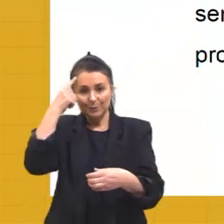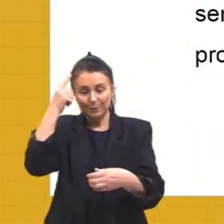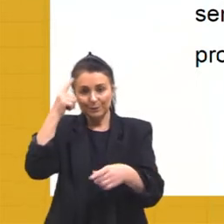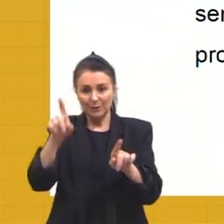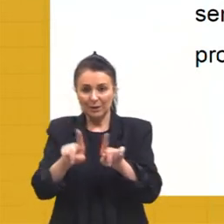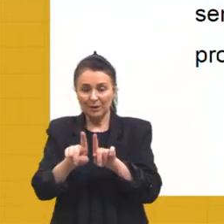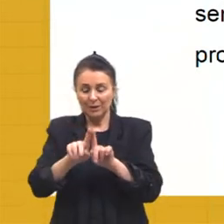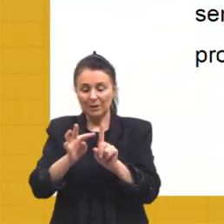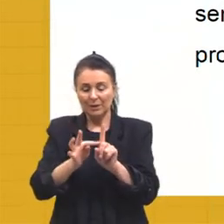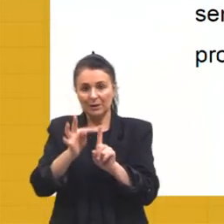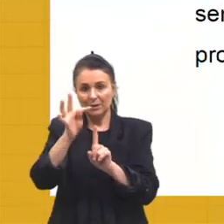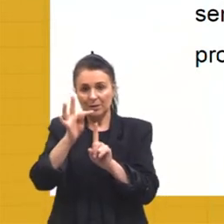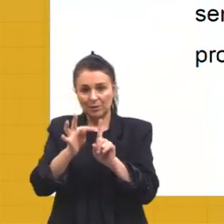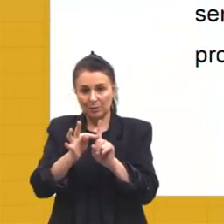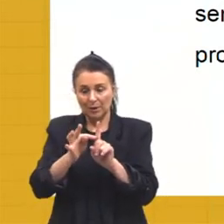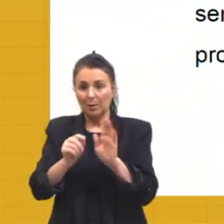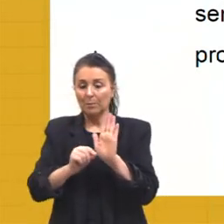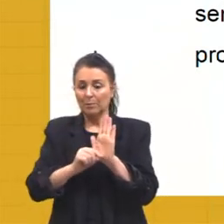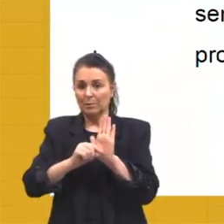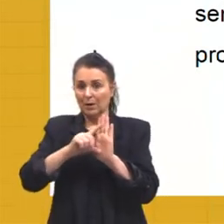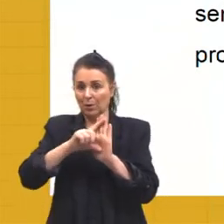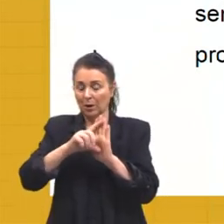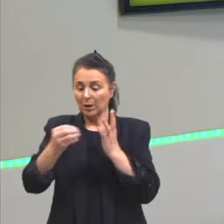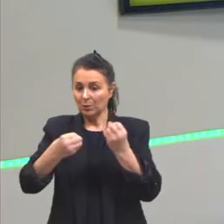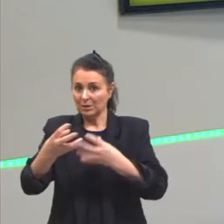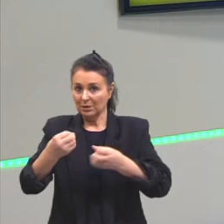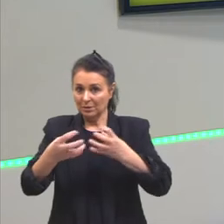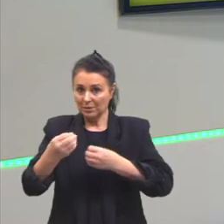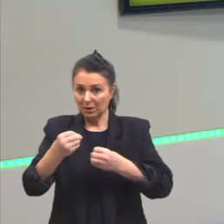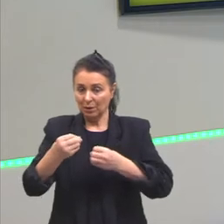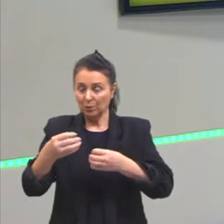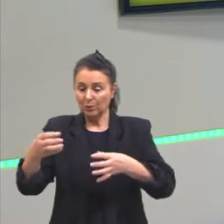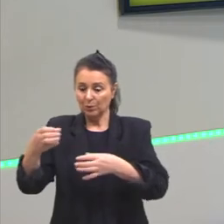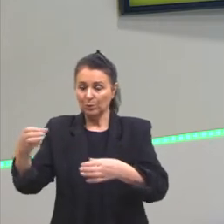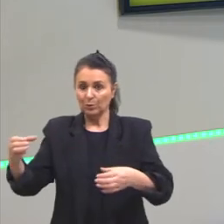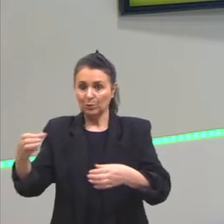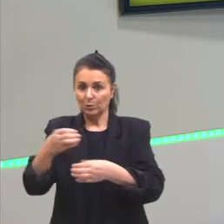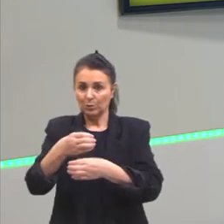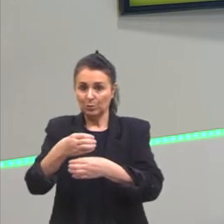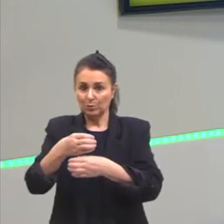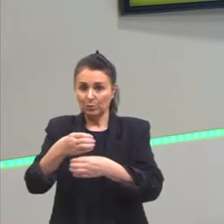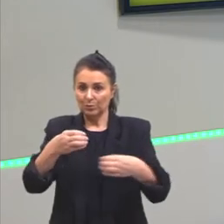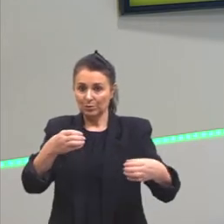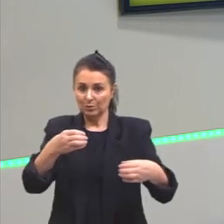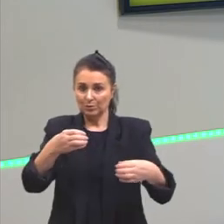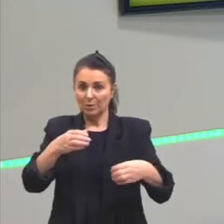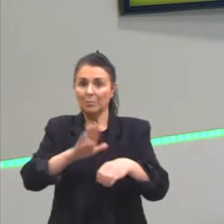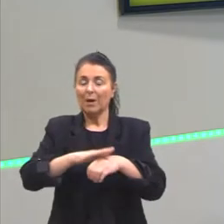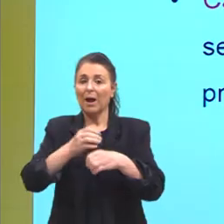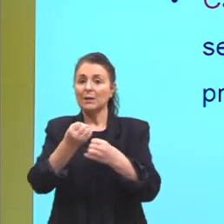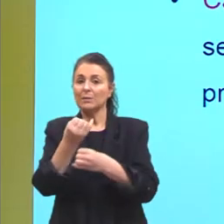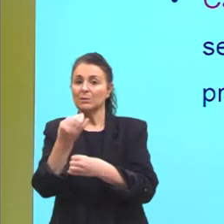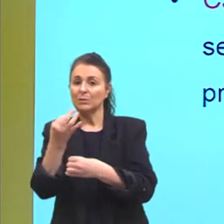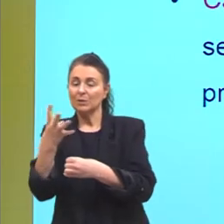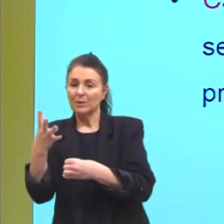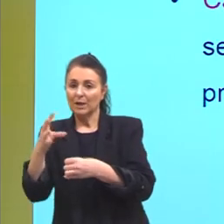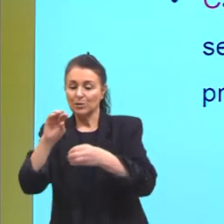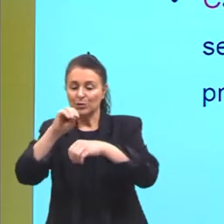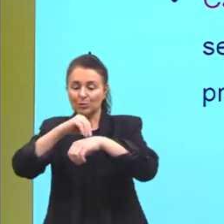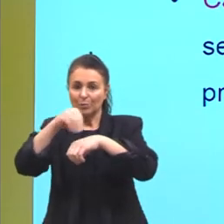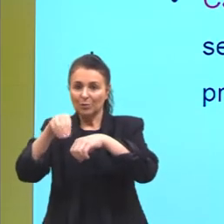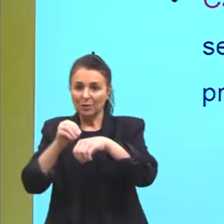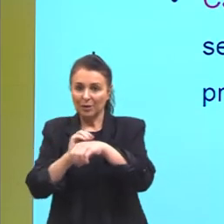temperatura. Quanto maior a concentração dos reagentes, mais quantidade de moléculas no recipiente,